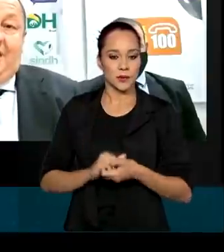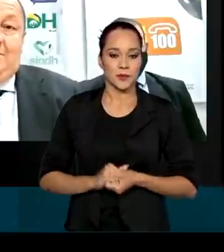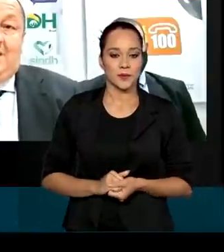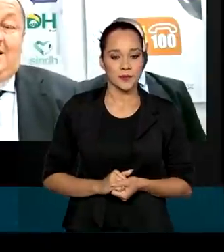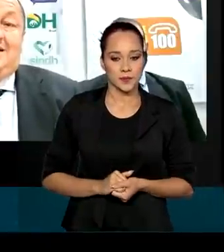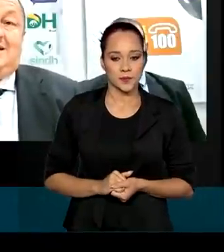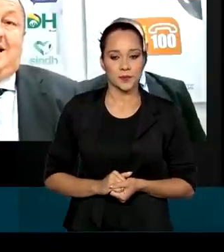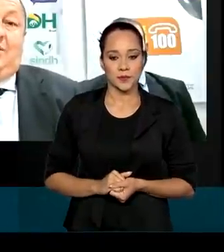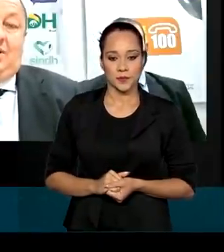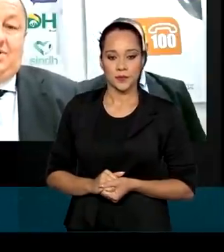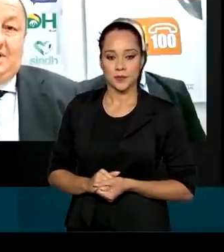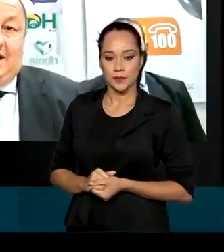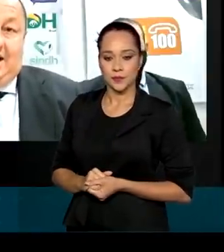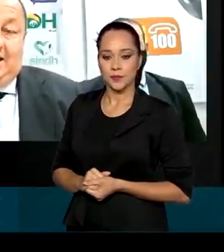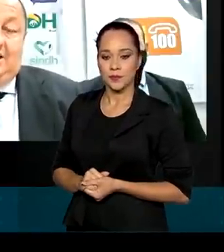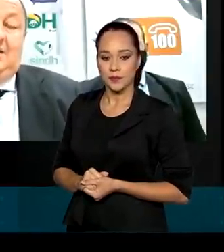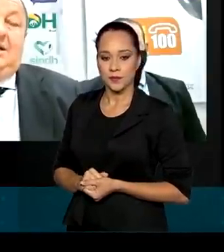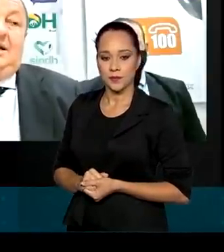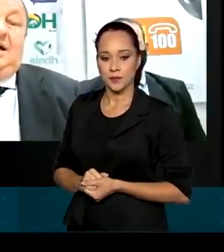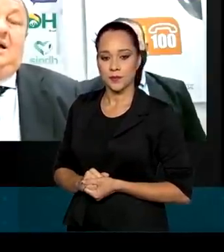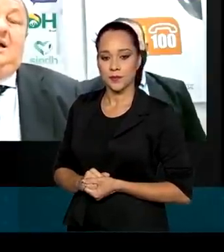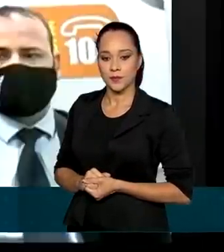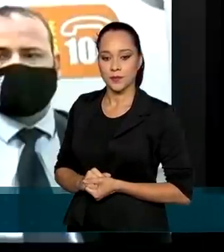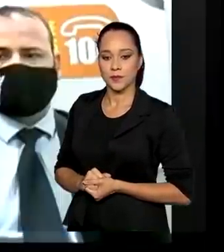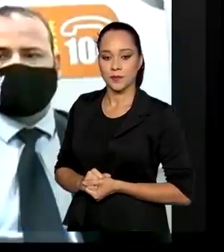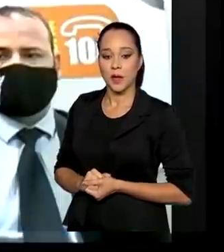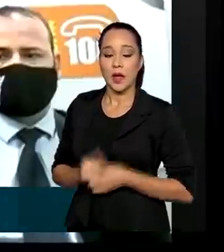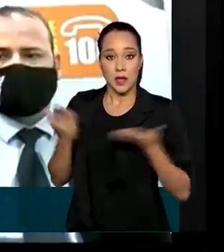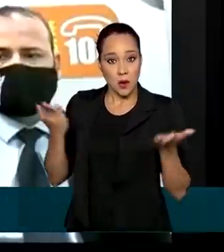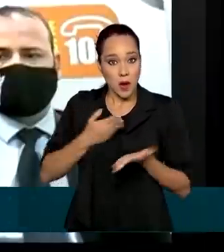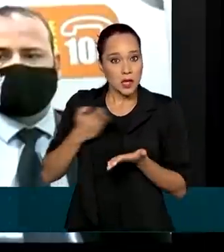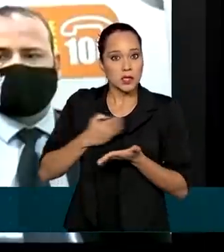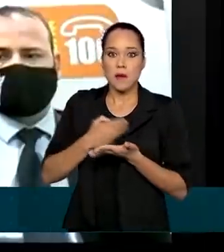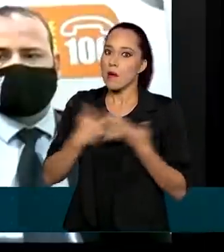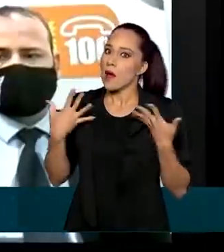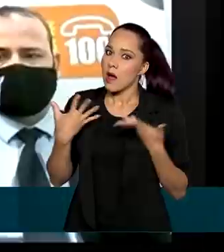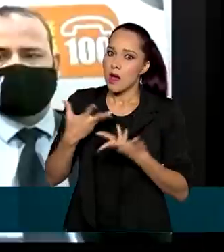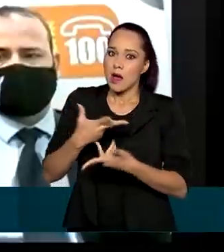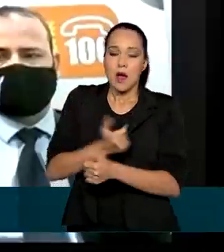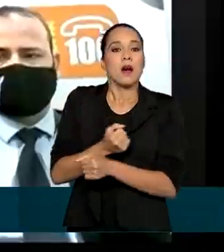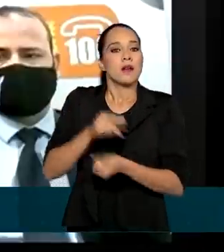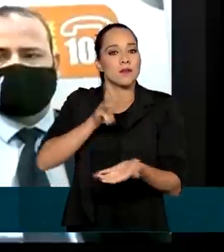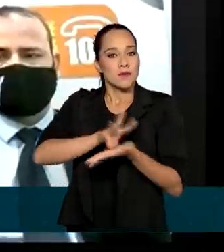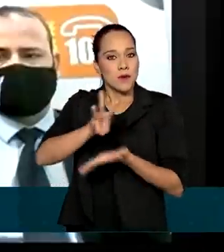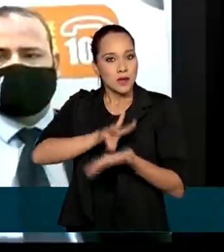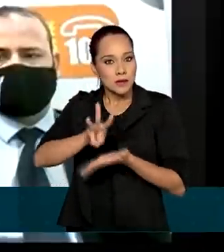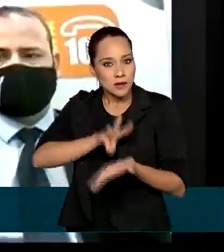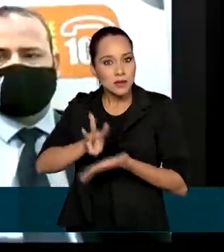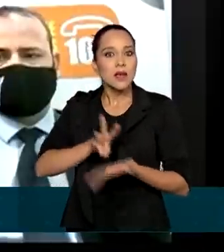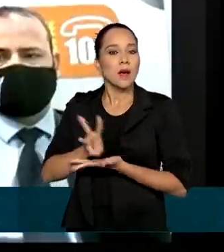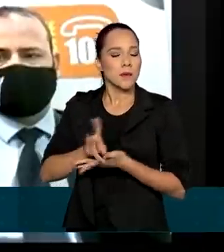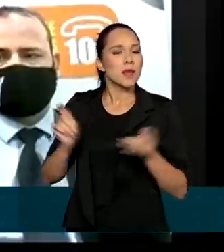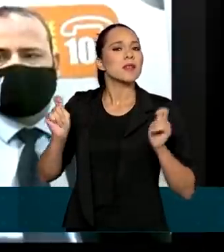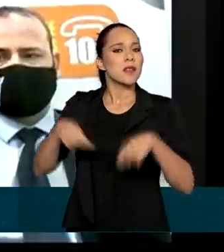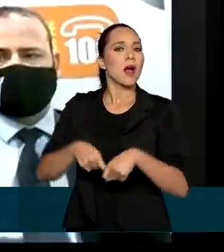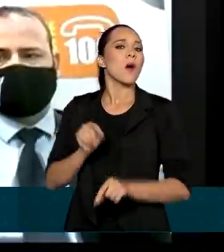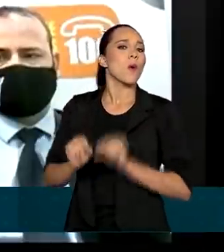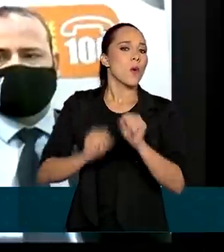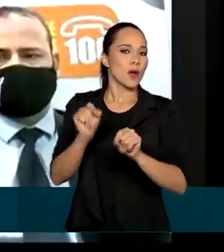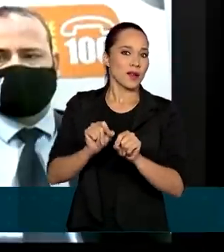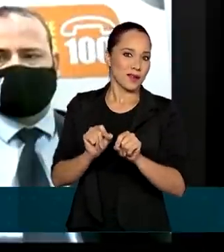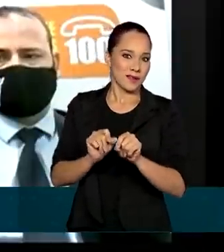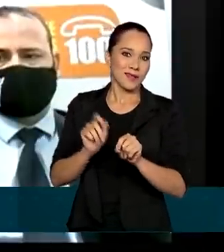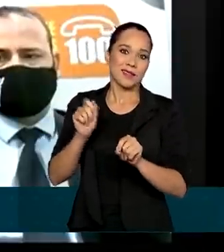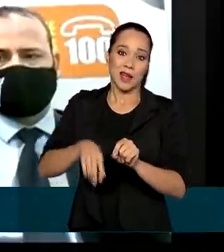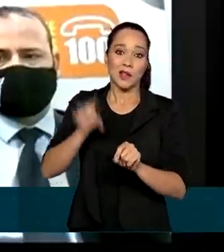Essa ferramenta extraordinária do WhatsApp é que permitirá não